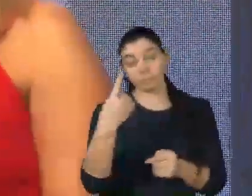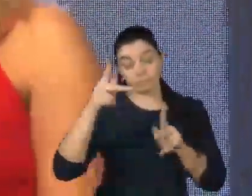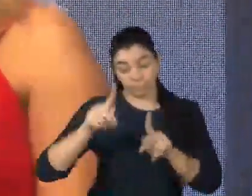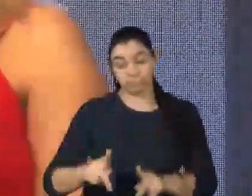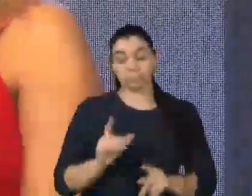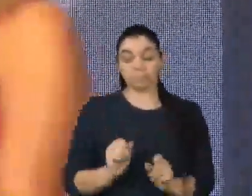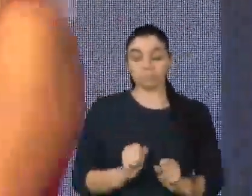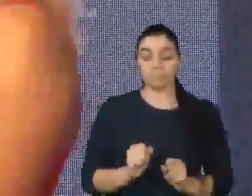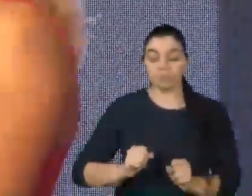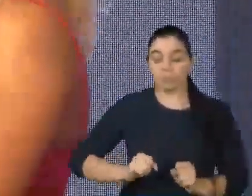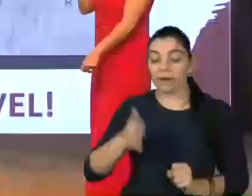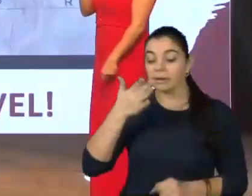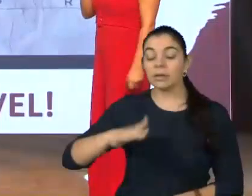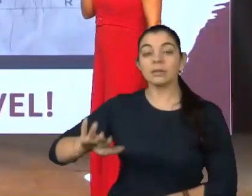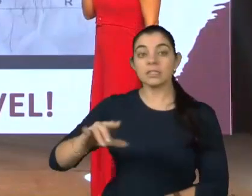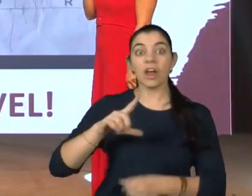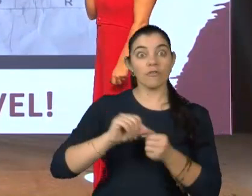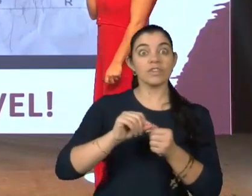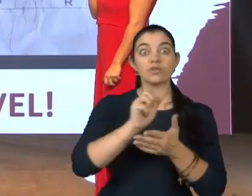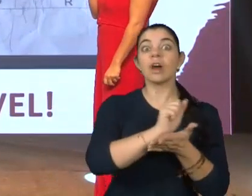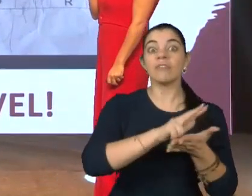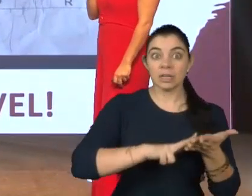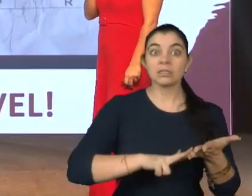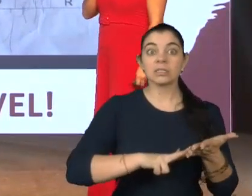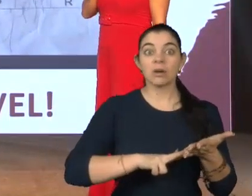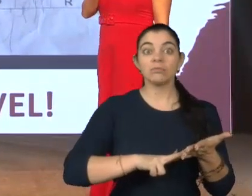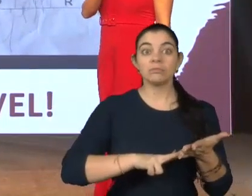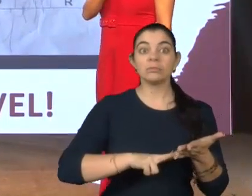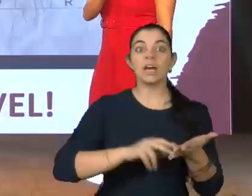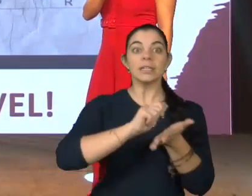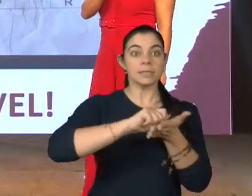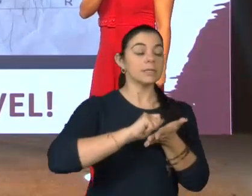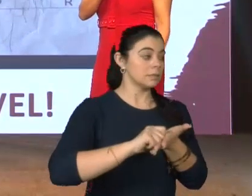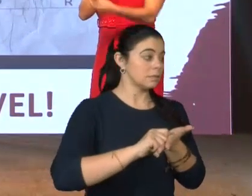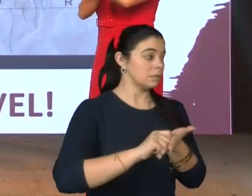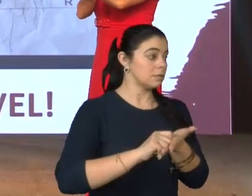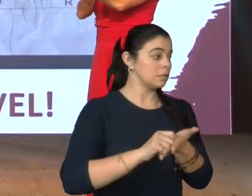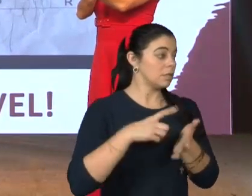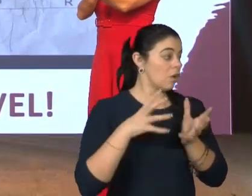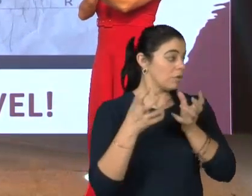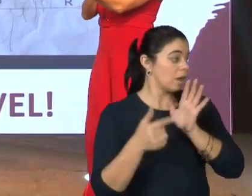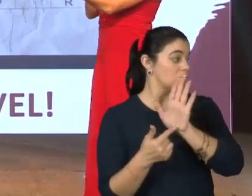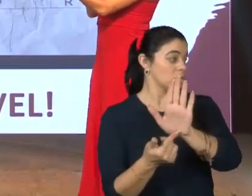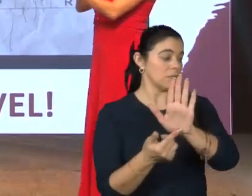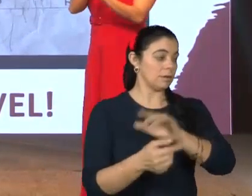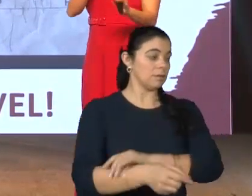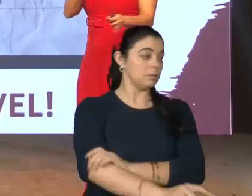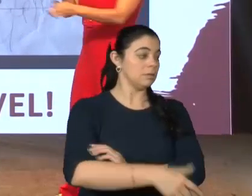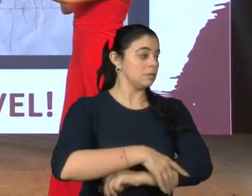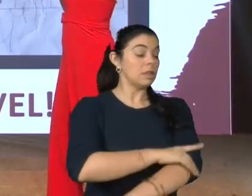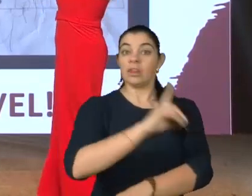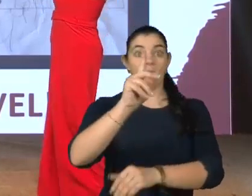eu pude fazer uma avaliação diagnóstica de escrita. E aqui eu quero mostrar para vocês. Não é